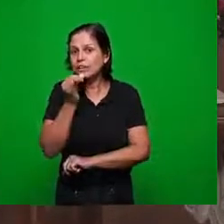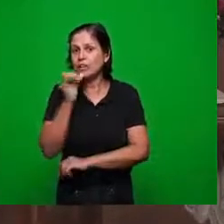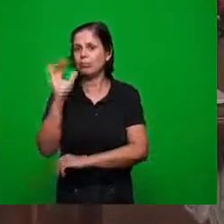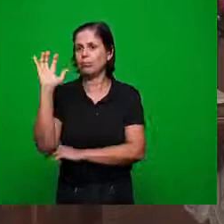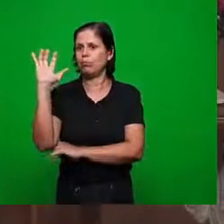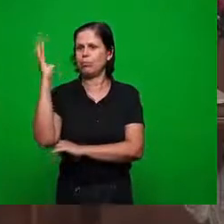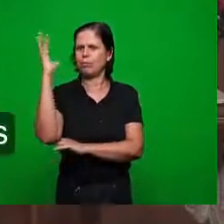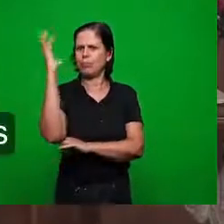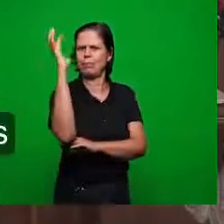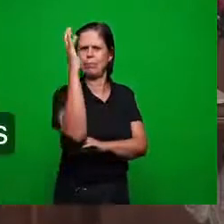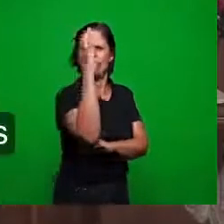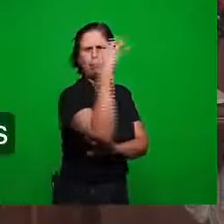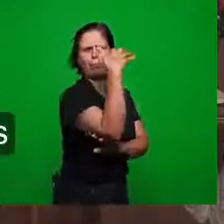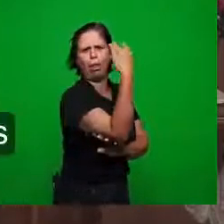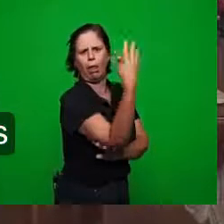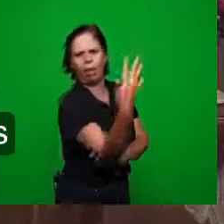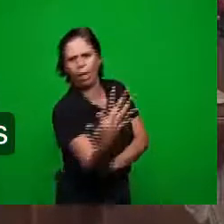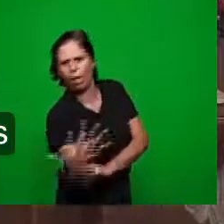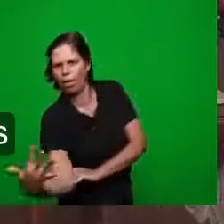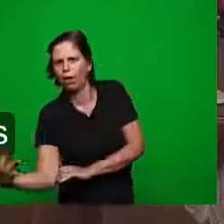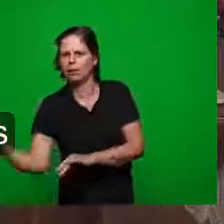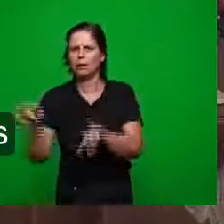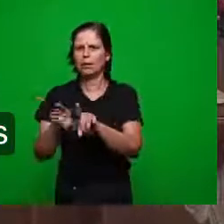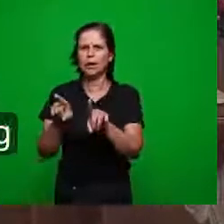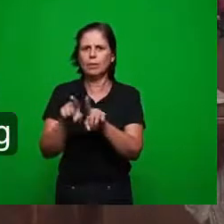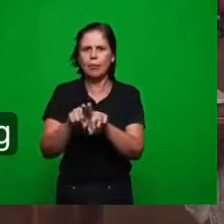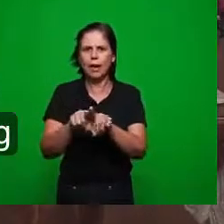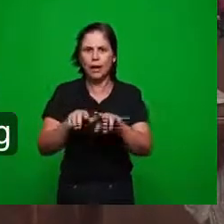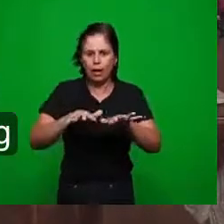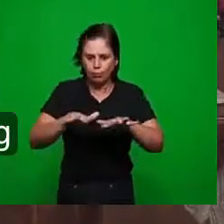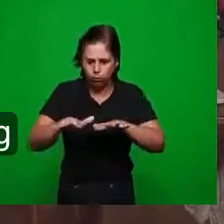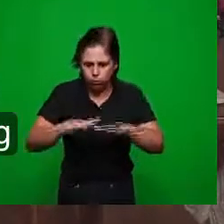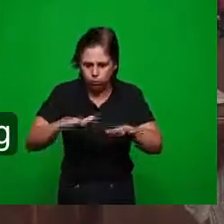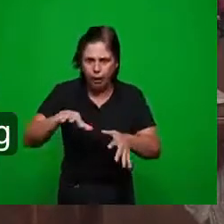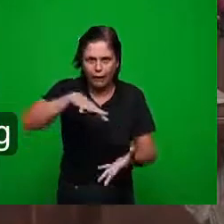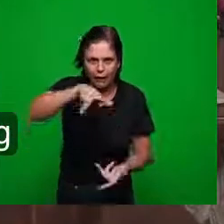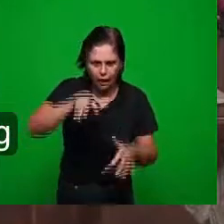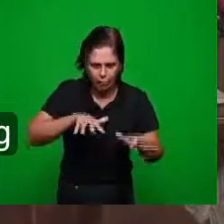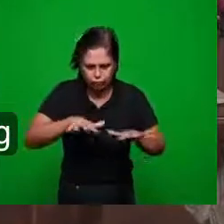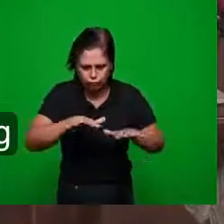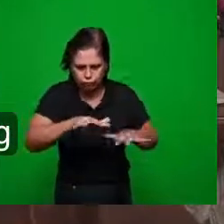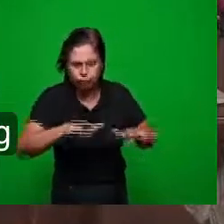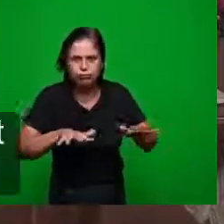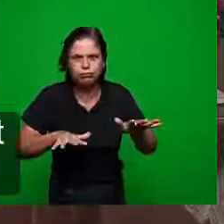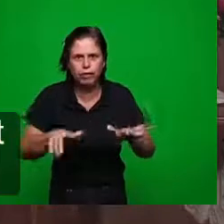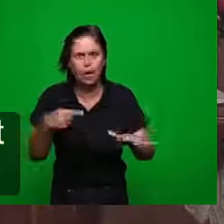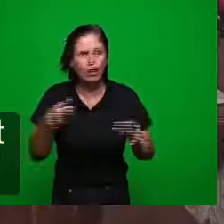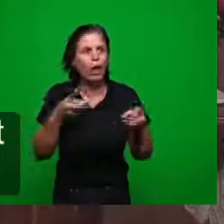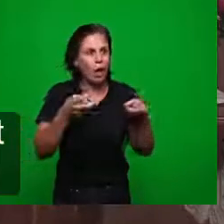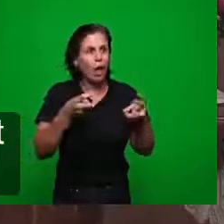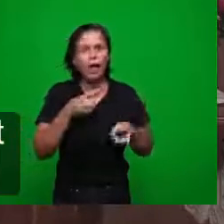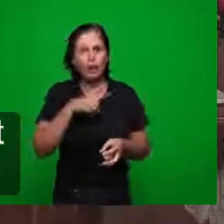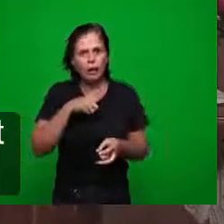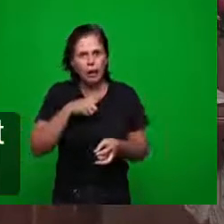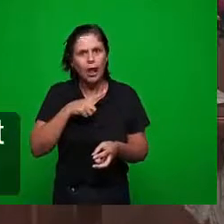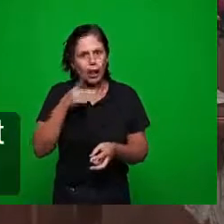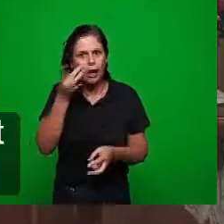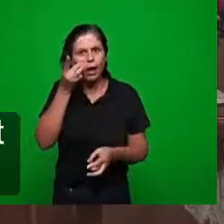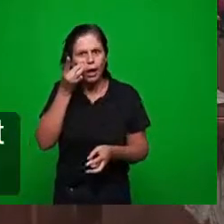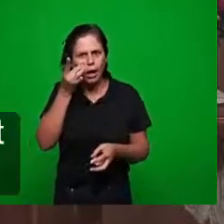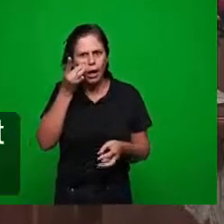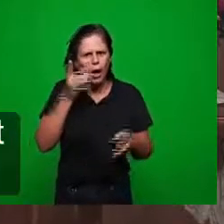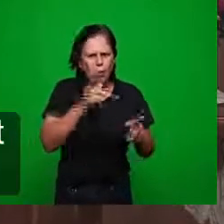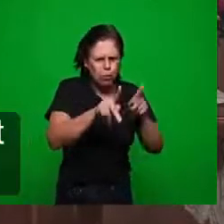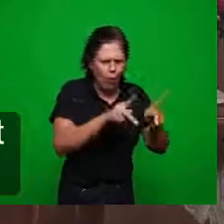hora terremoto e a palavra do Senhor diz assim terremoto em vários lugares estamos vendo isso nação contra